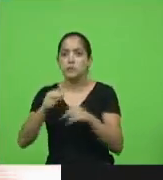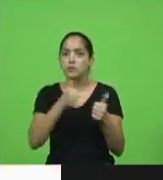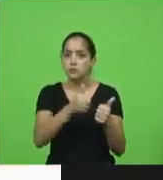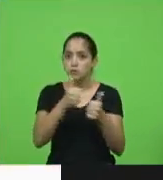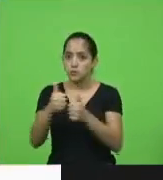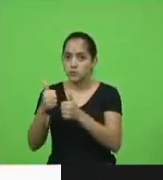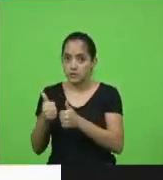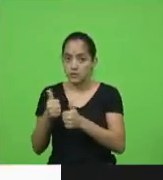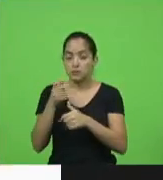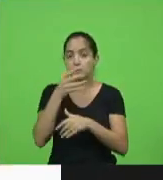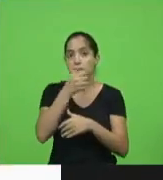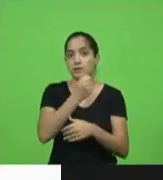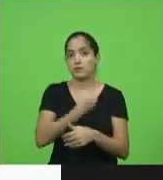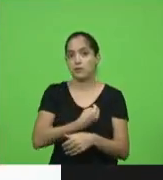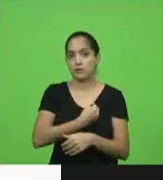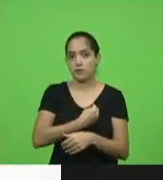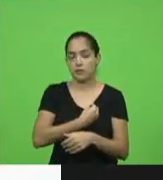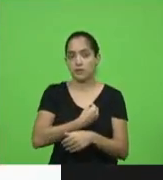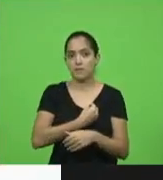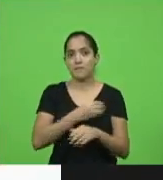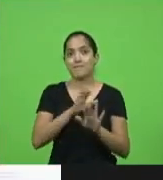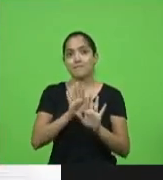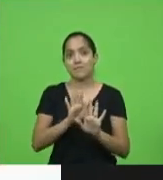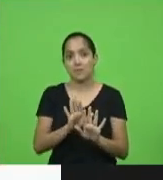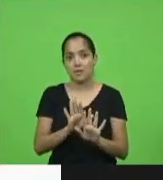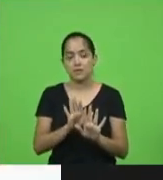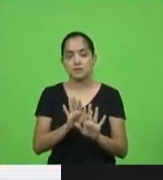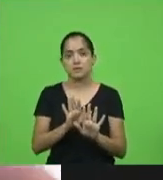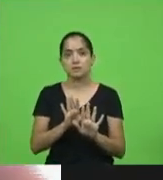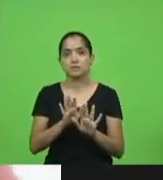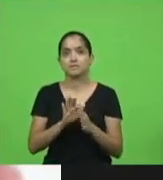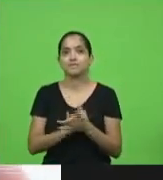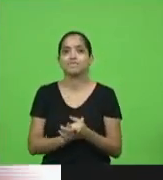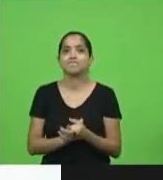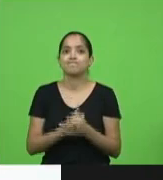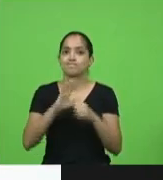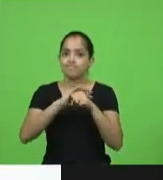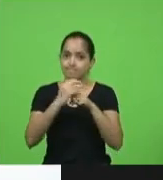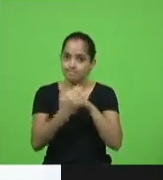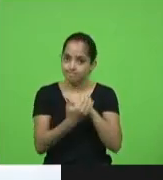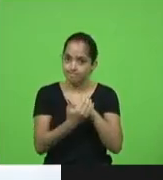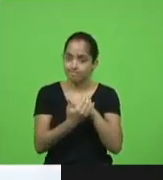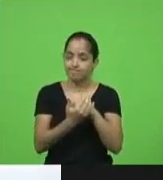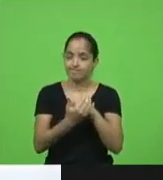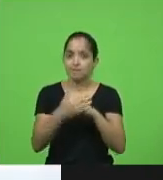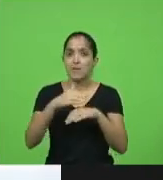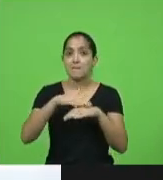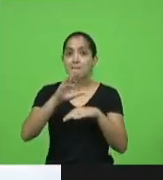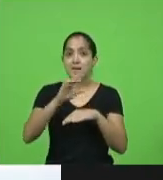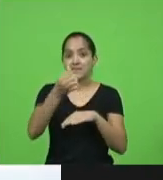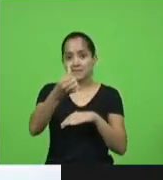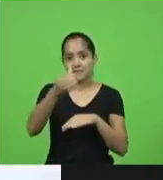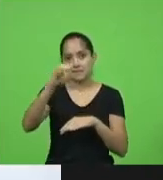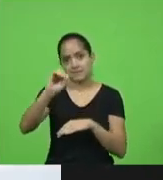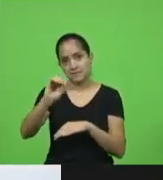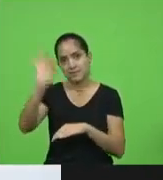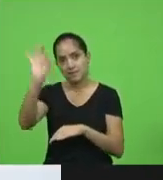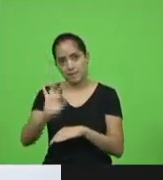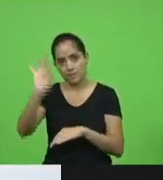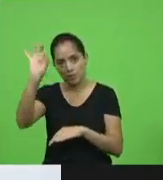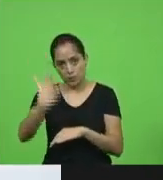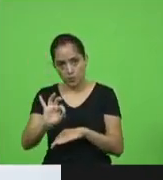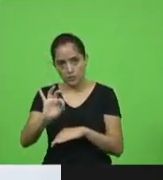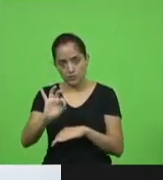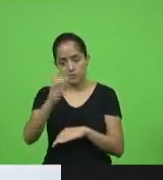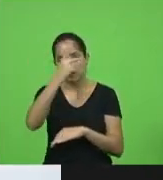de fato salvar vidas. Mas no caso da COVID mais de 60% dos